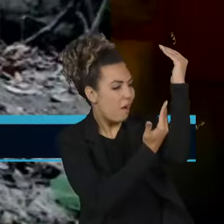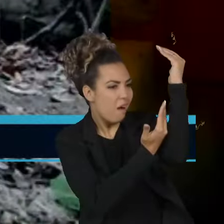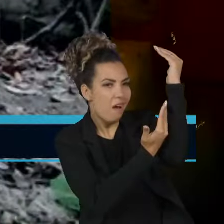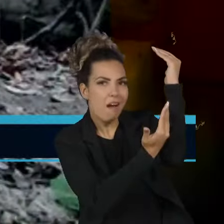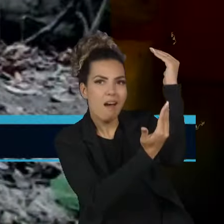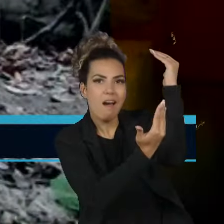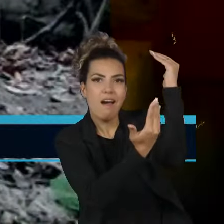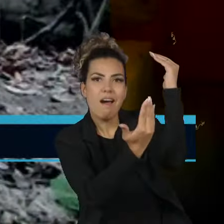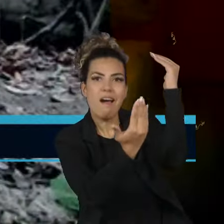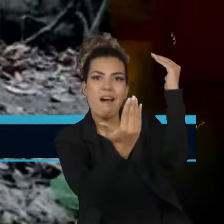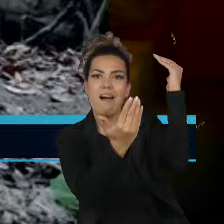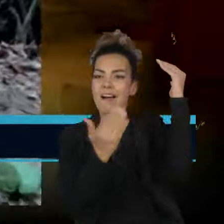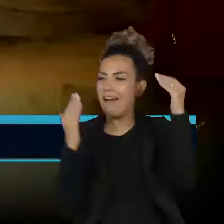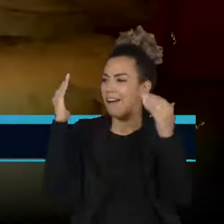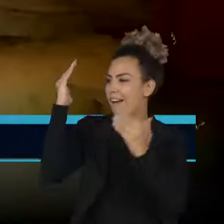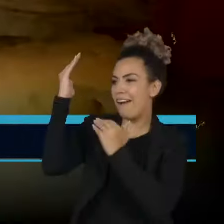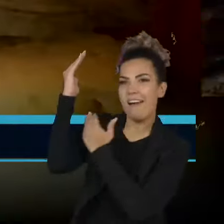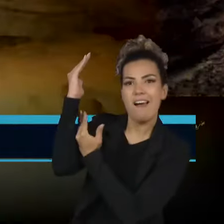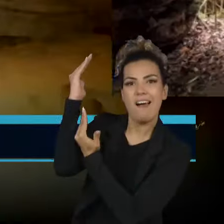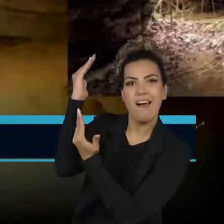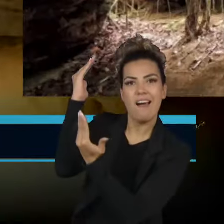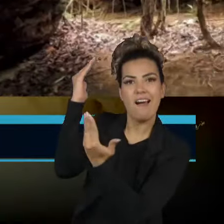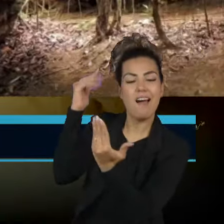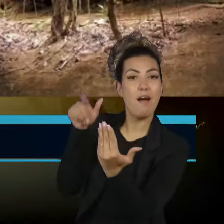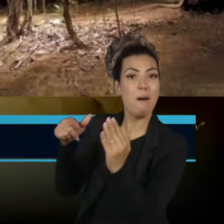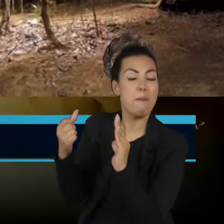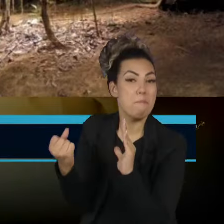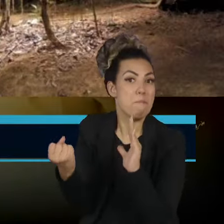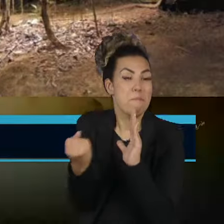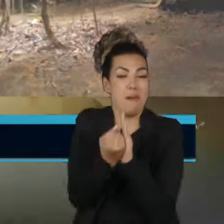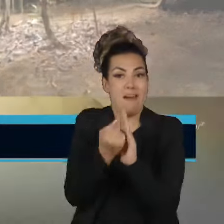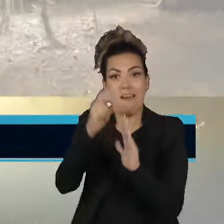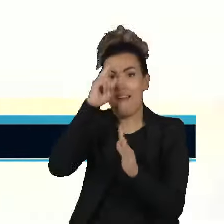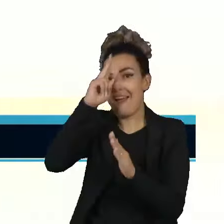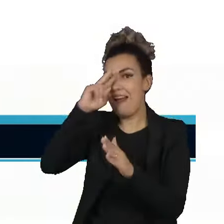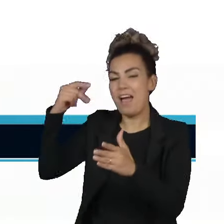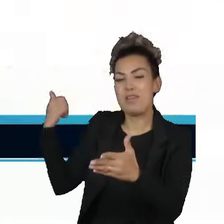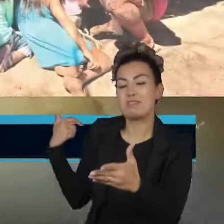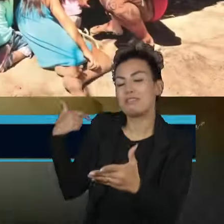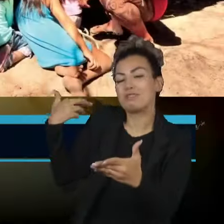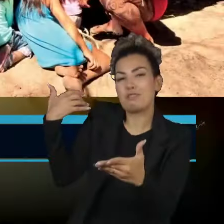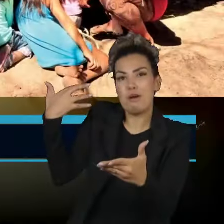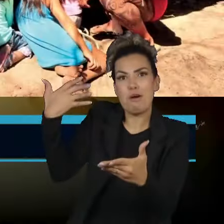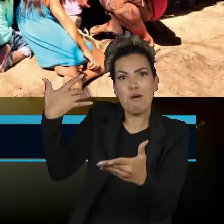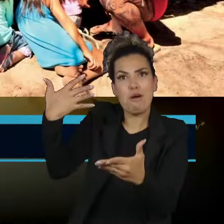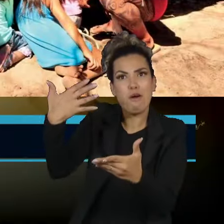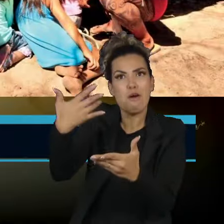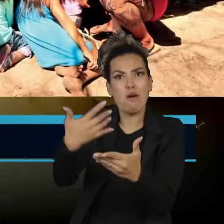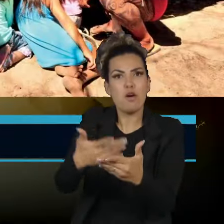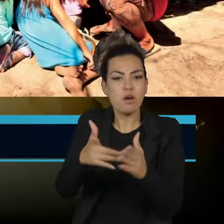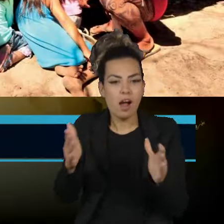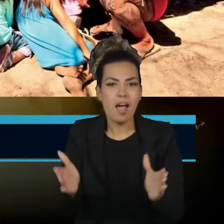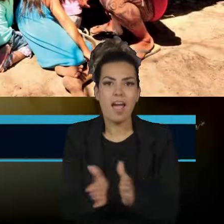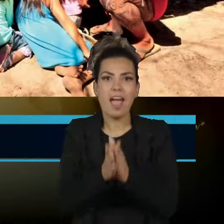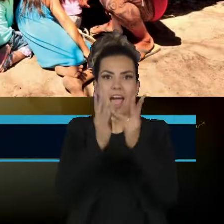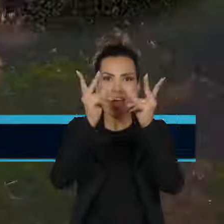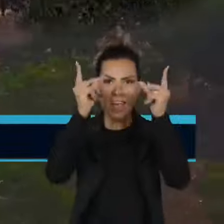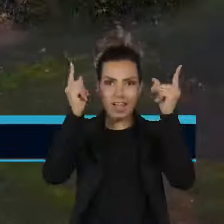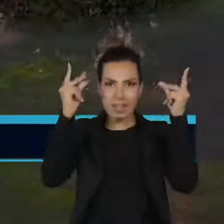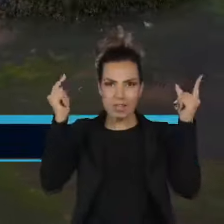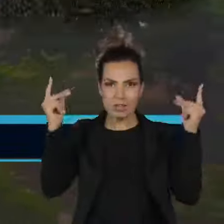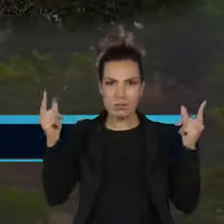A caverna que guardava registros antigos da história era o endereço de todos os rituais do povo áudio.